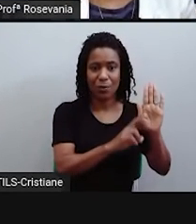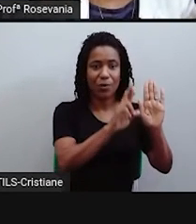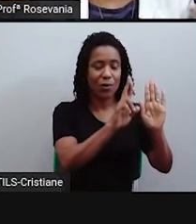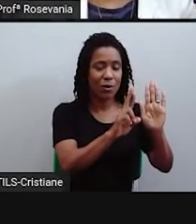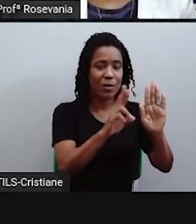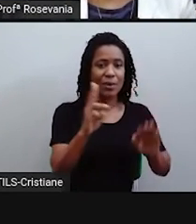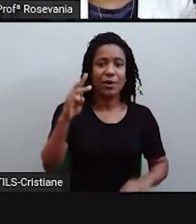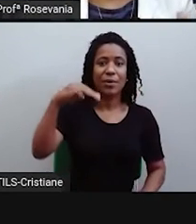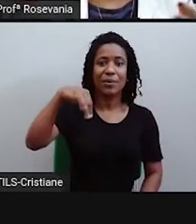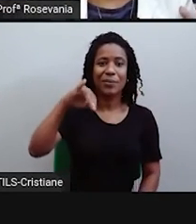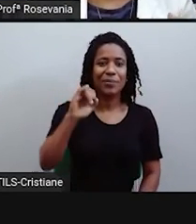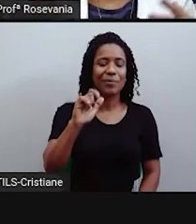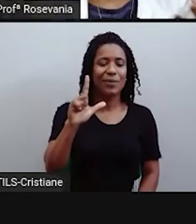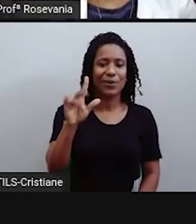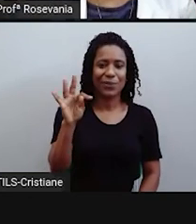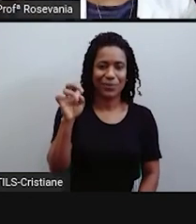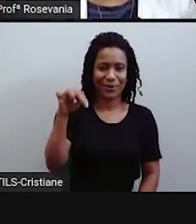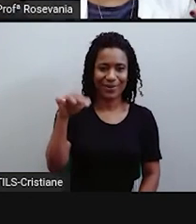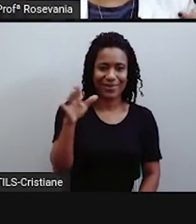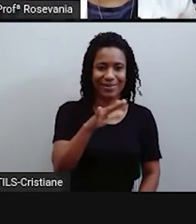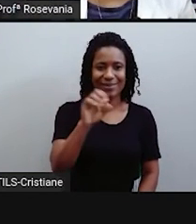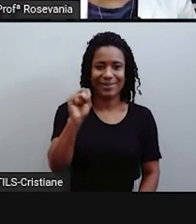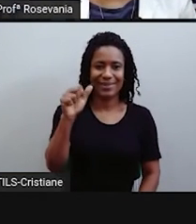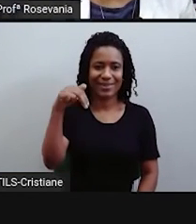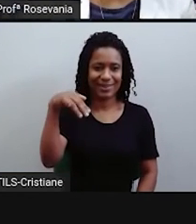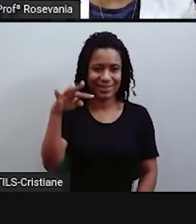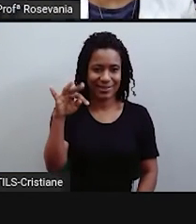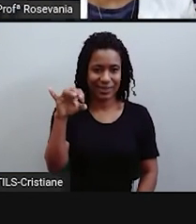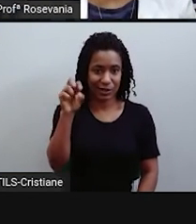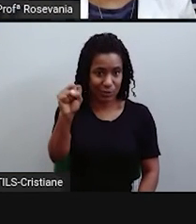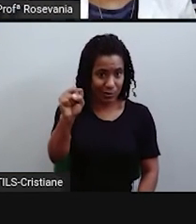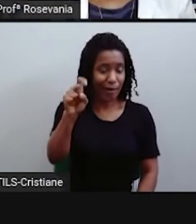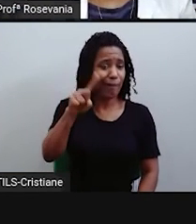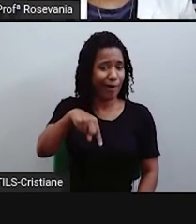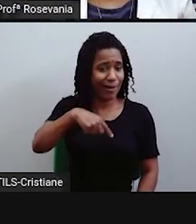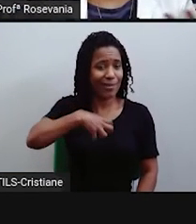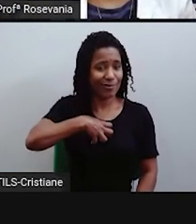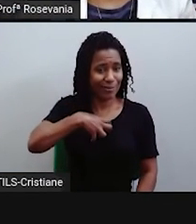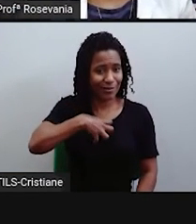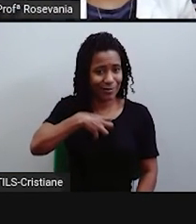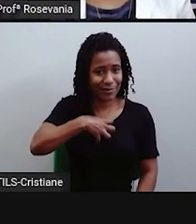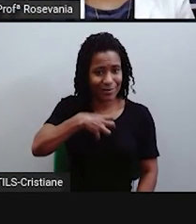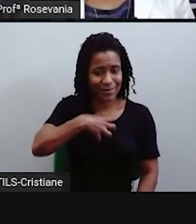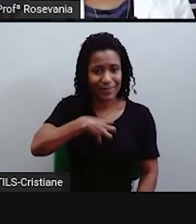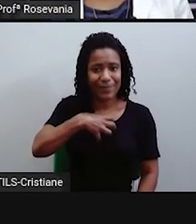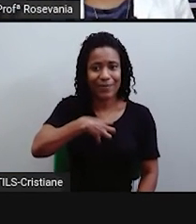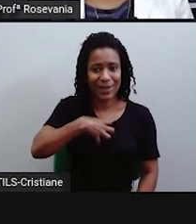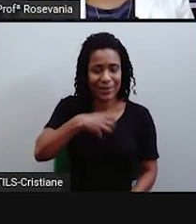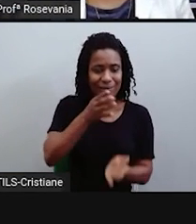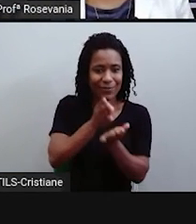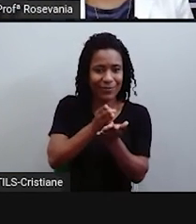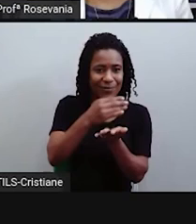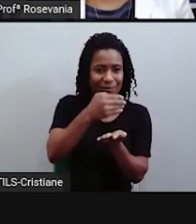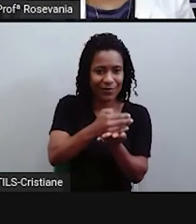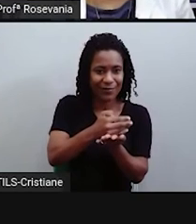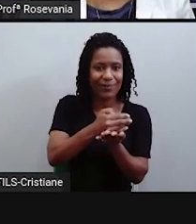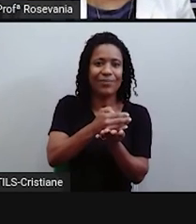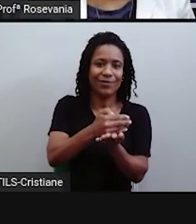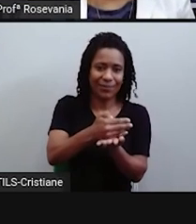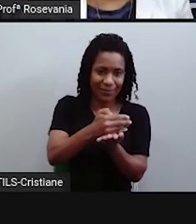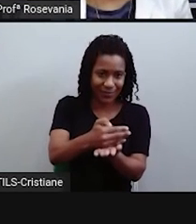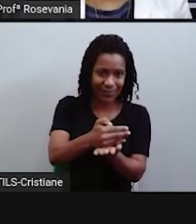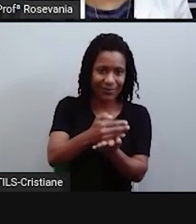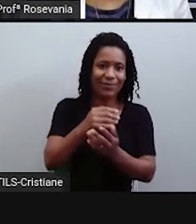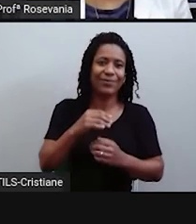então, além de já ser, bora dizer assim, prata da casa, ainda tem a questão dele ser uma